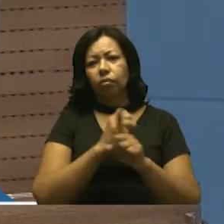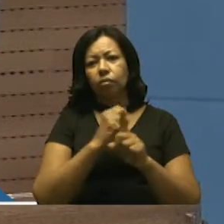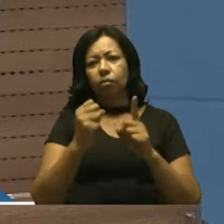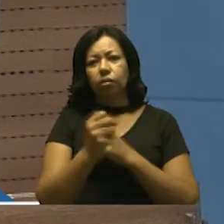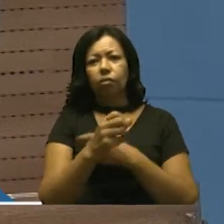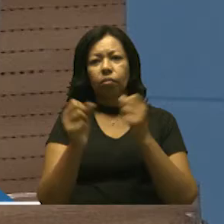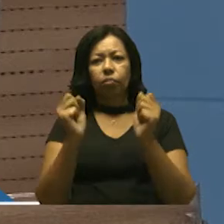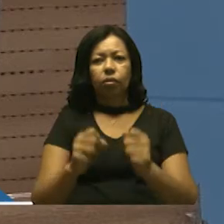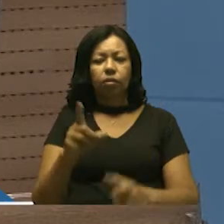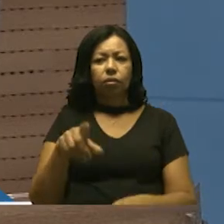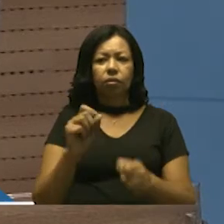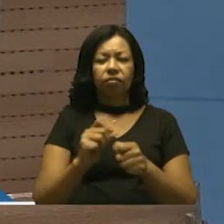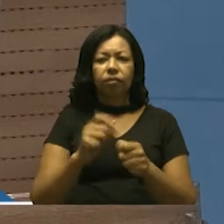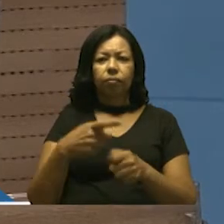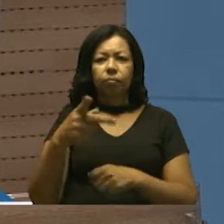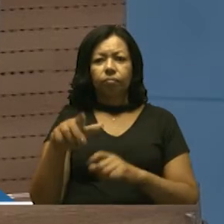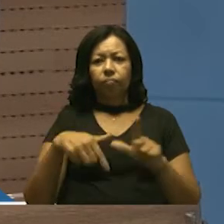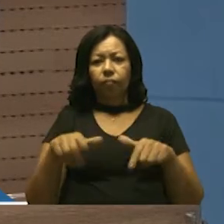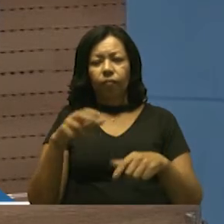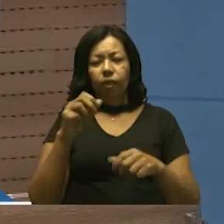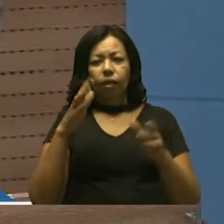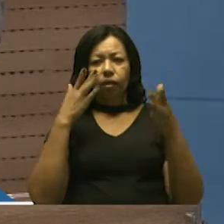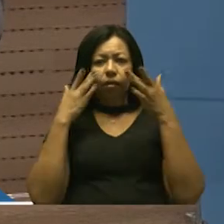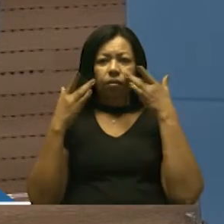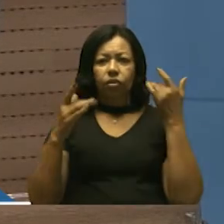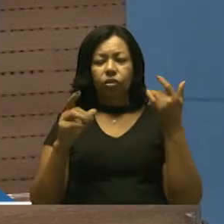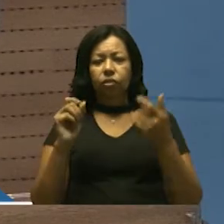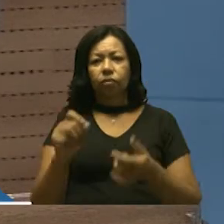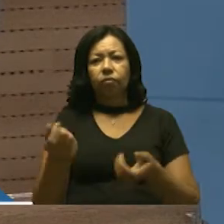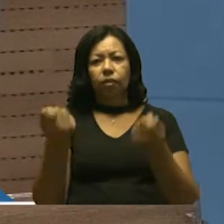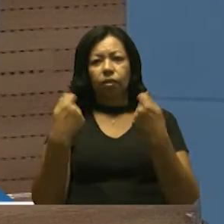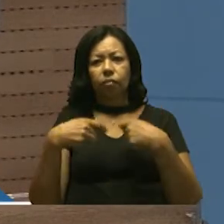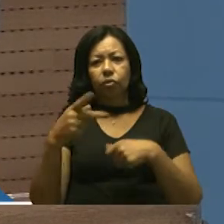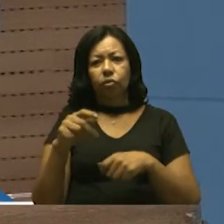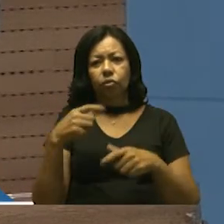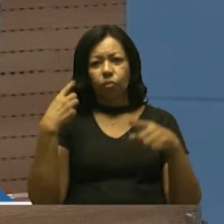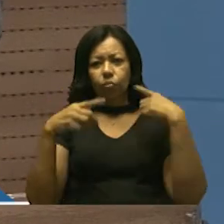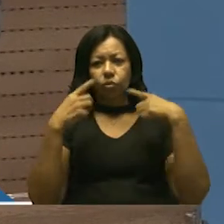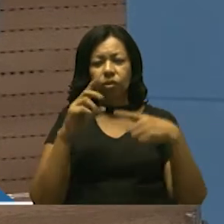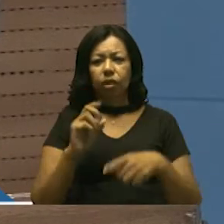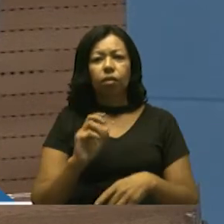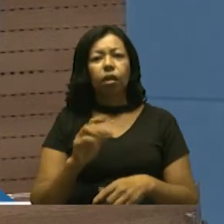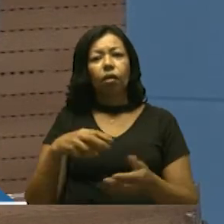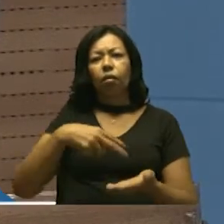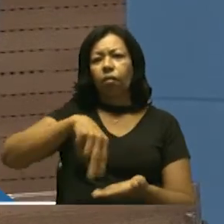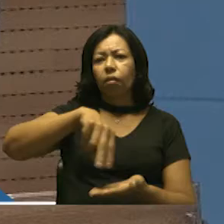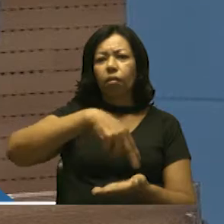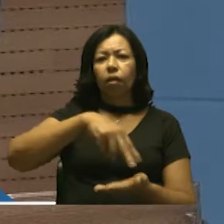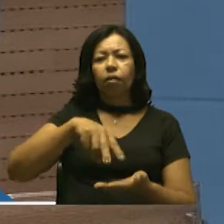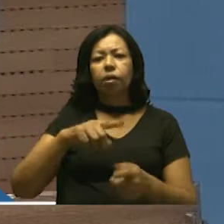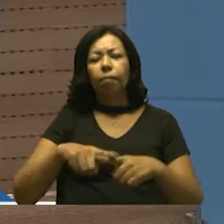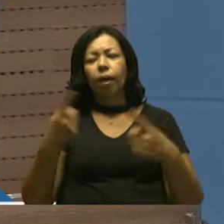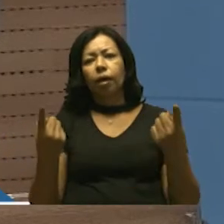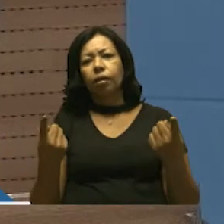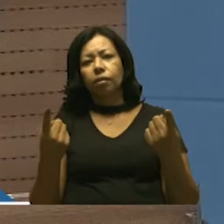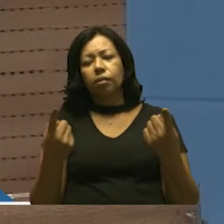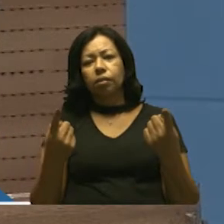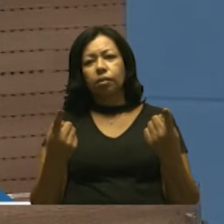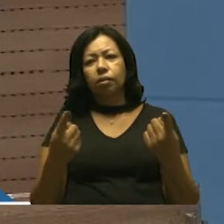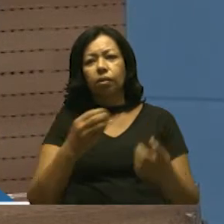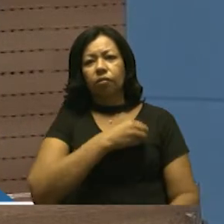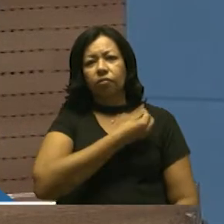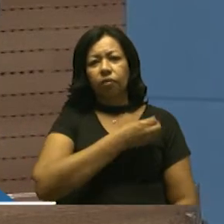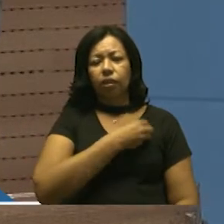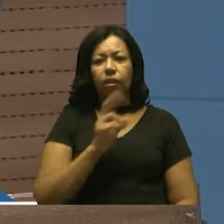que pode ser feito em torno desta atividade artística vai além da música e da dança. É um estilo de vida que utiliza as